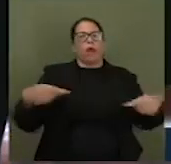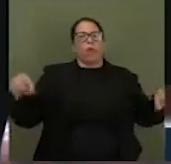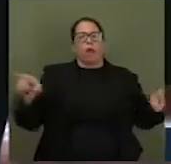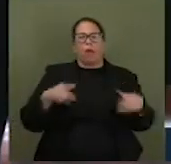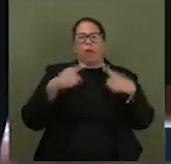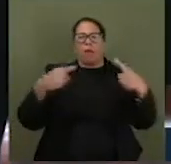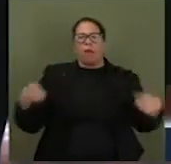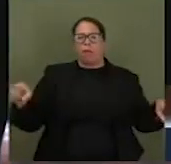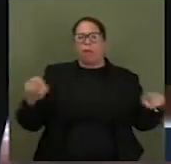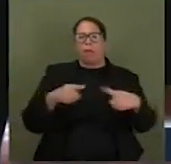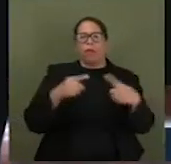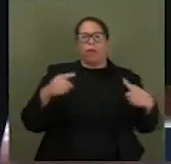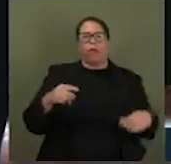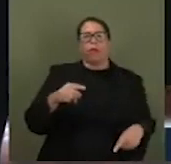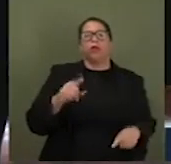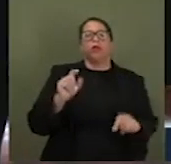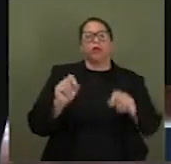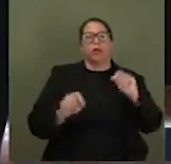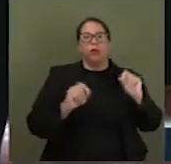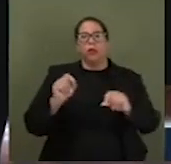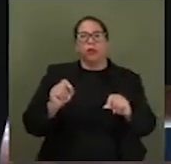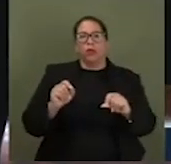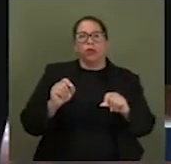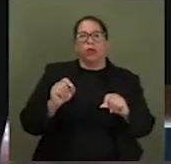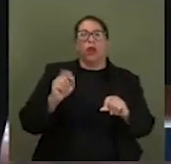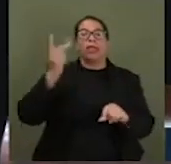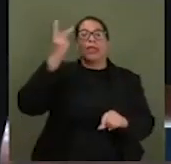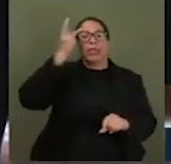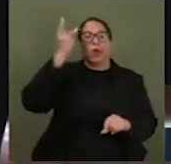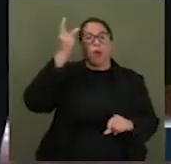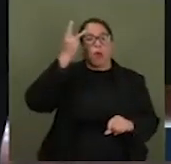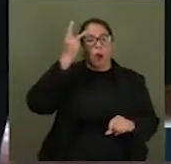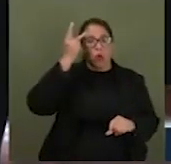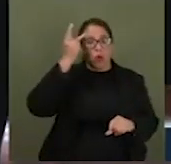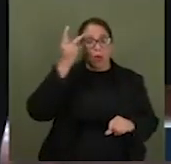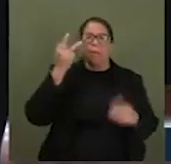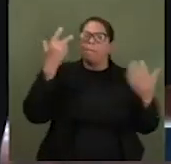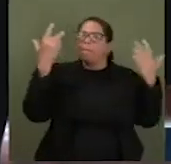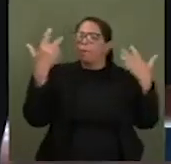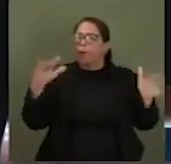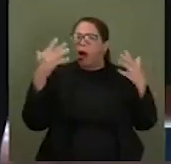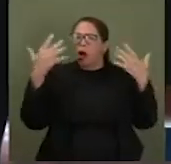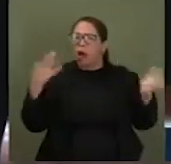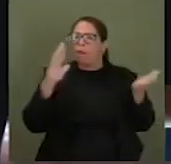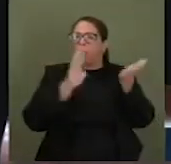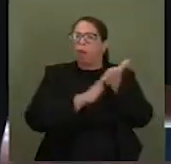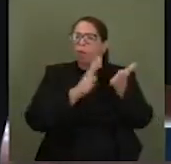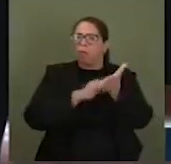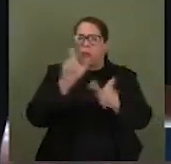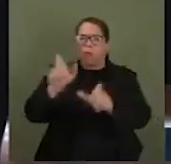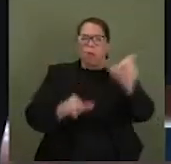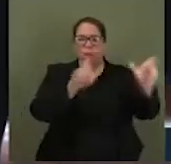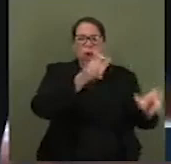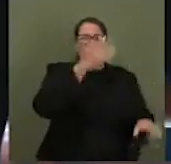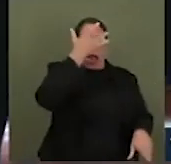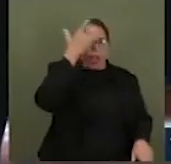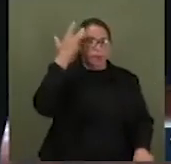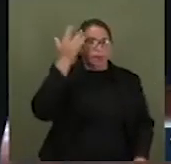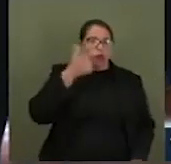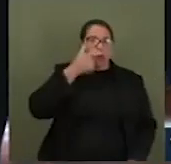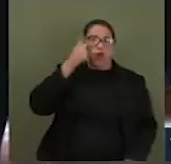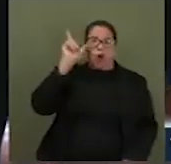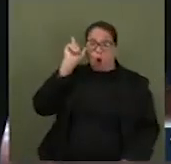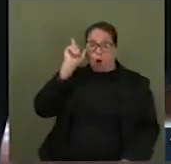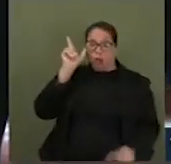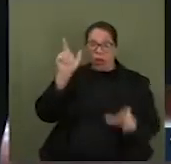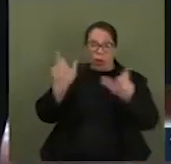Baquiana Jovem SESI São Paulo. Parabéns àquela juventude ali, estava ali acho